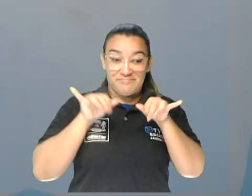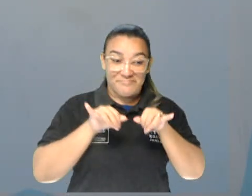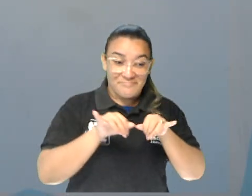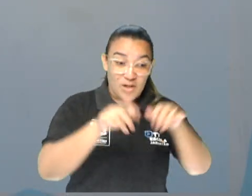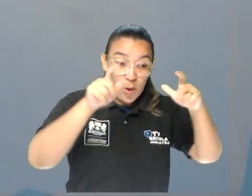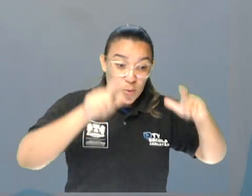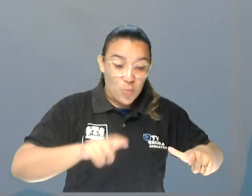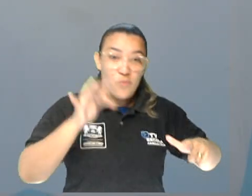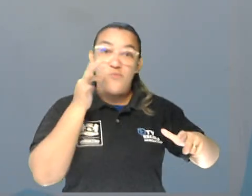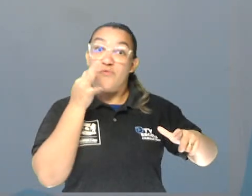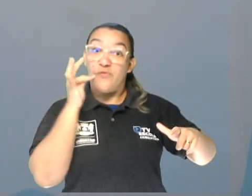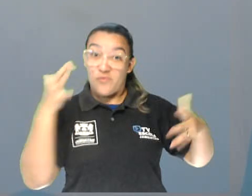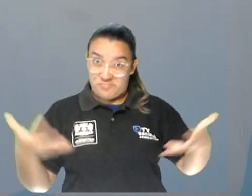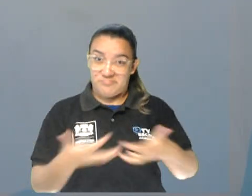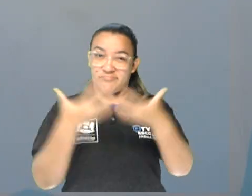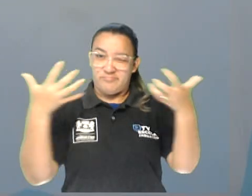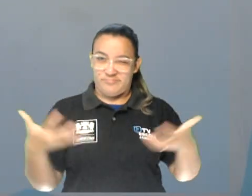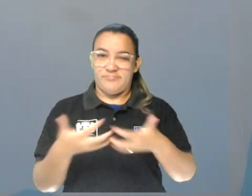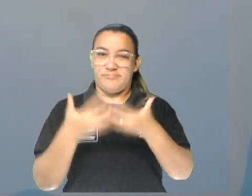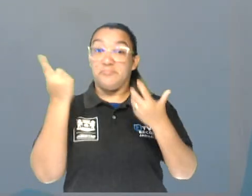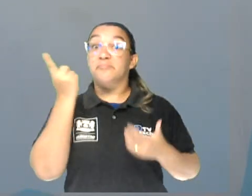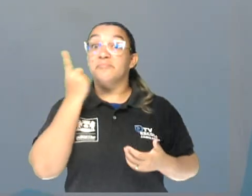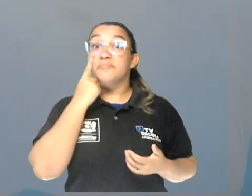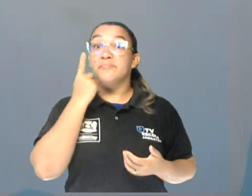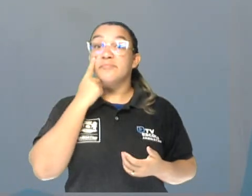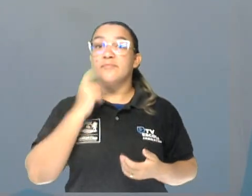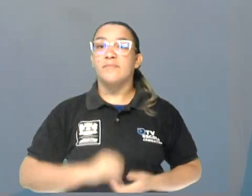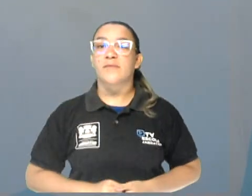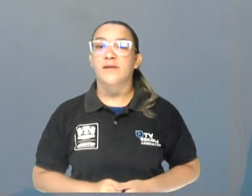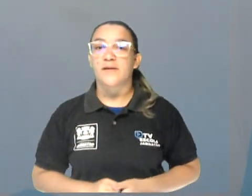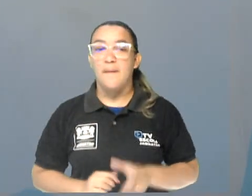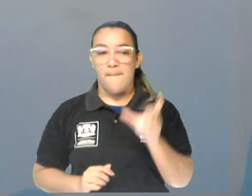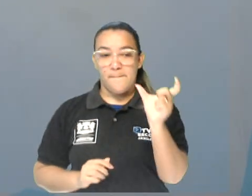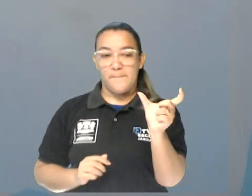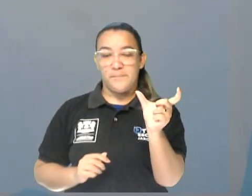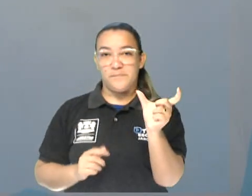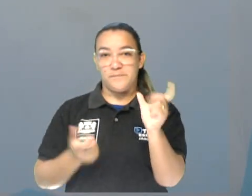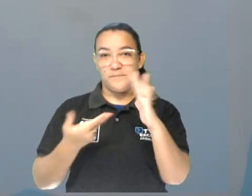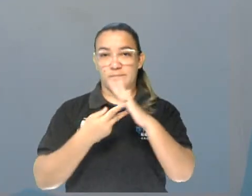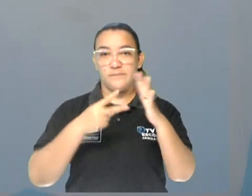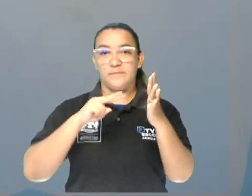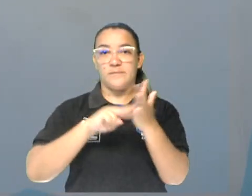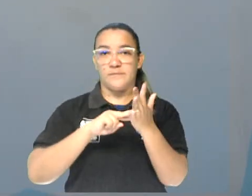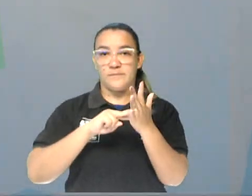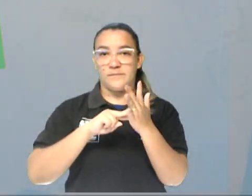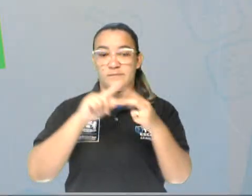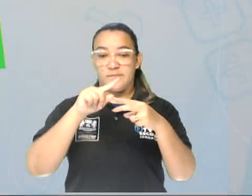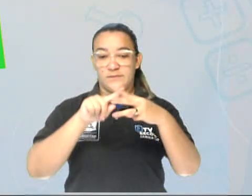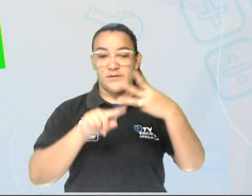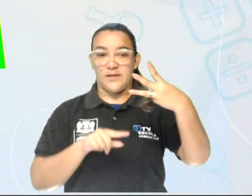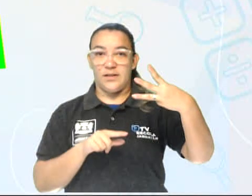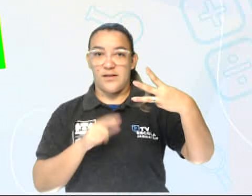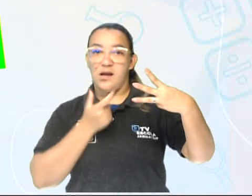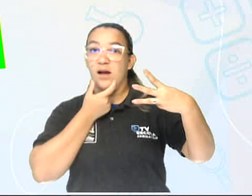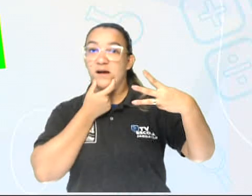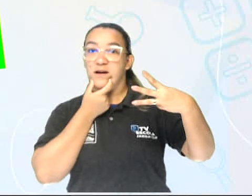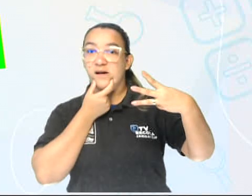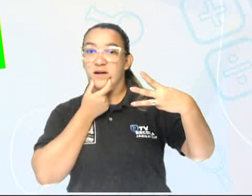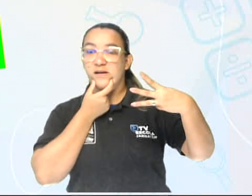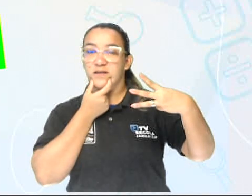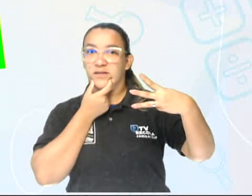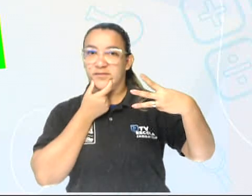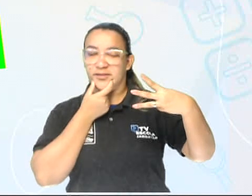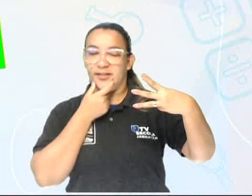de frutas e verduras. Vamos dar uma revisada nelas. A gente tem Farm Market, a gente tem Fruit Market